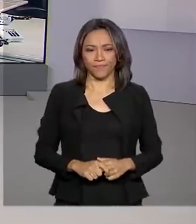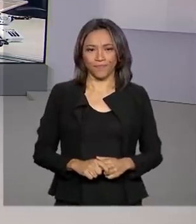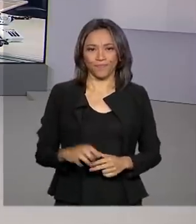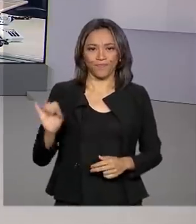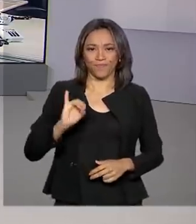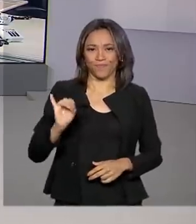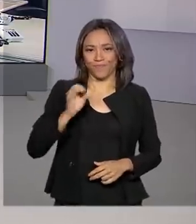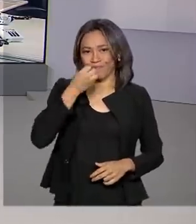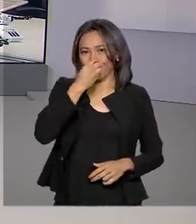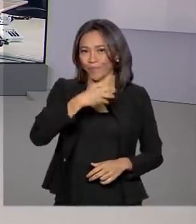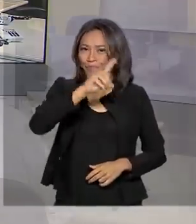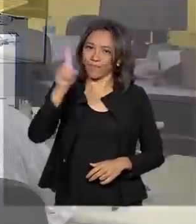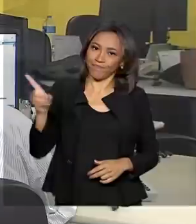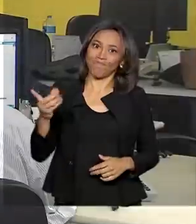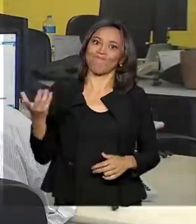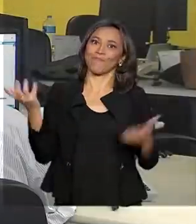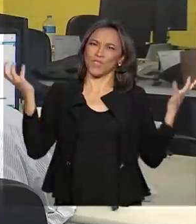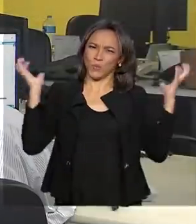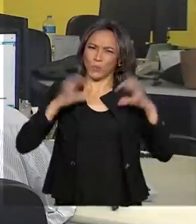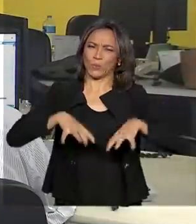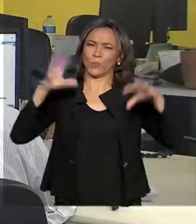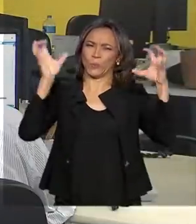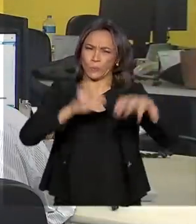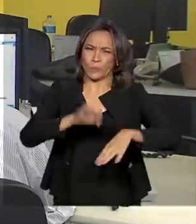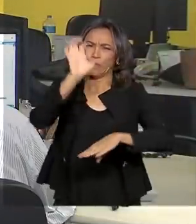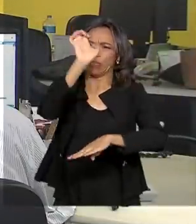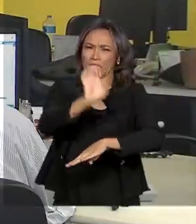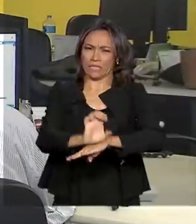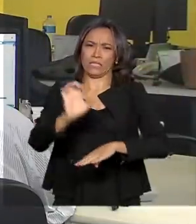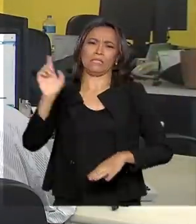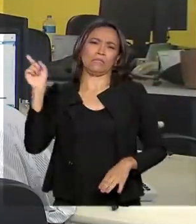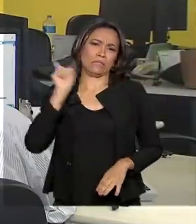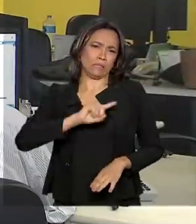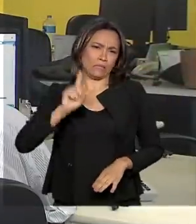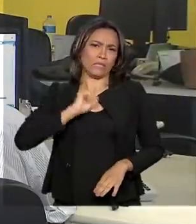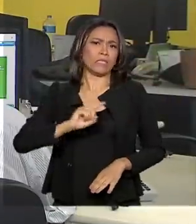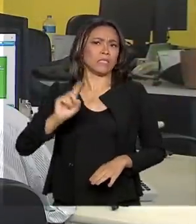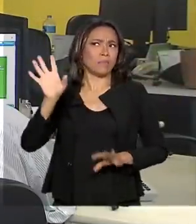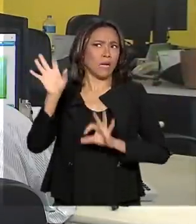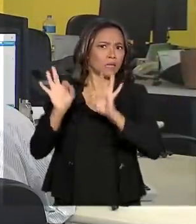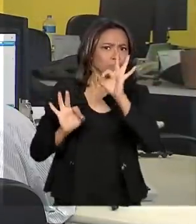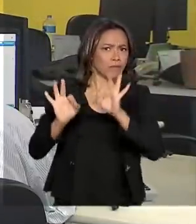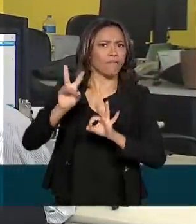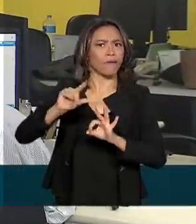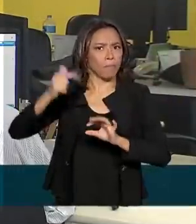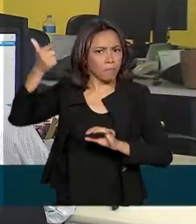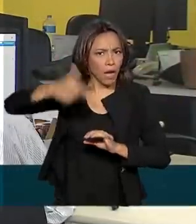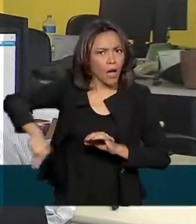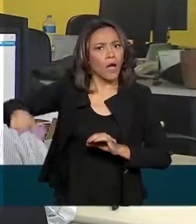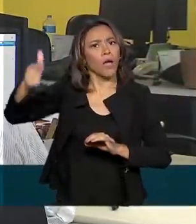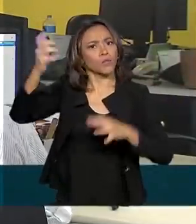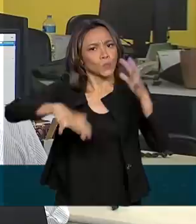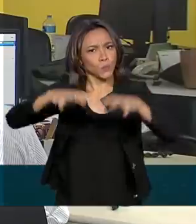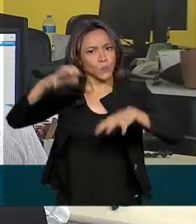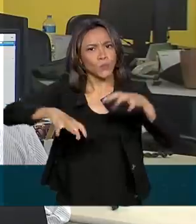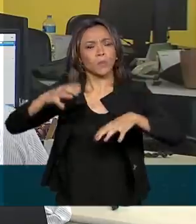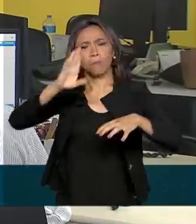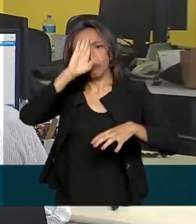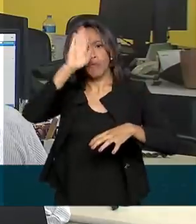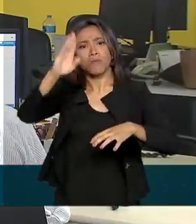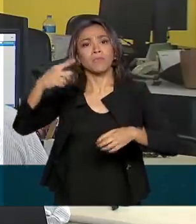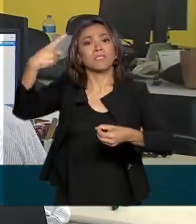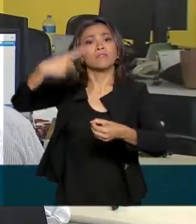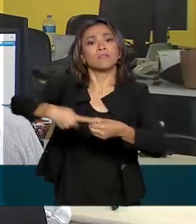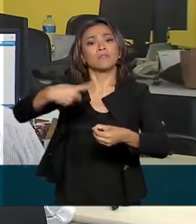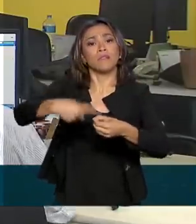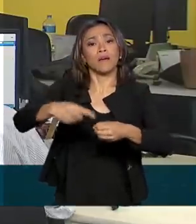Renata, bom dia. Muita chuva em Minas Gerais. E pela previsão, deve chover de forma intensa, principalmente na região metropolitana de Belo